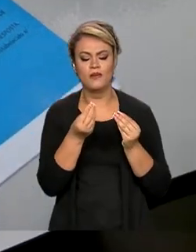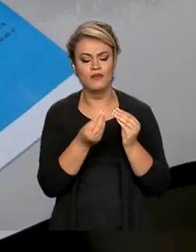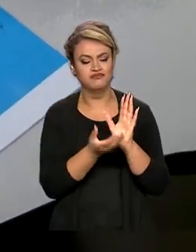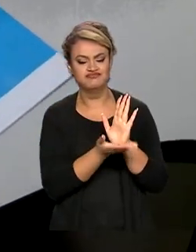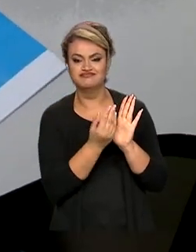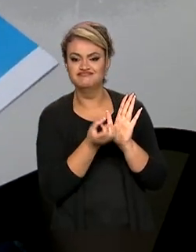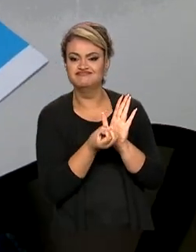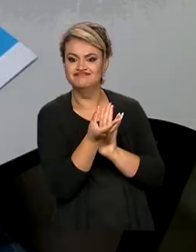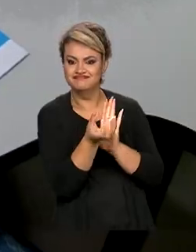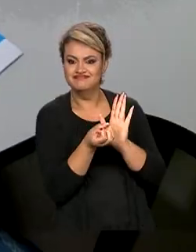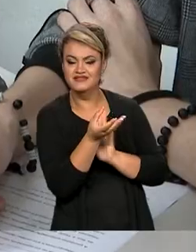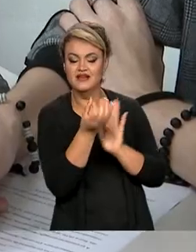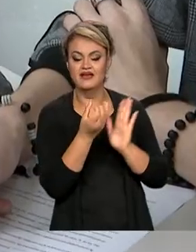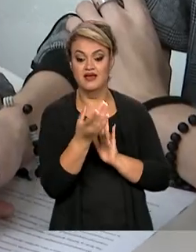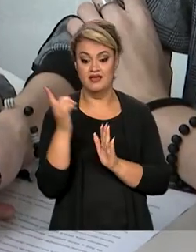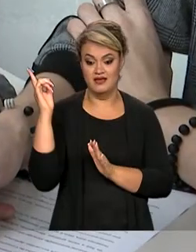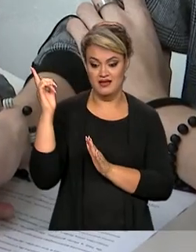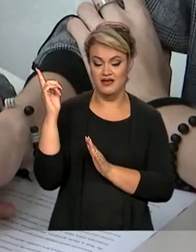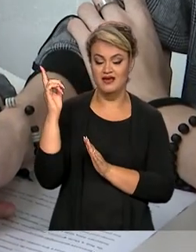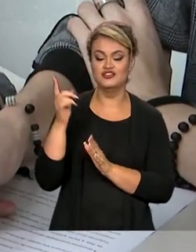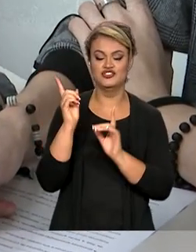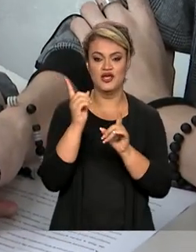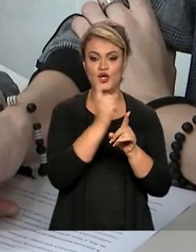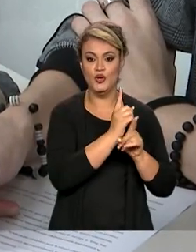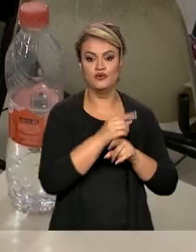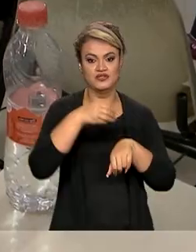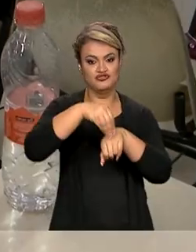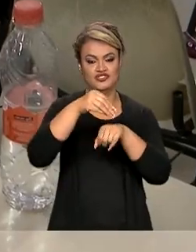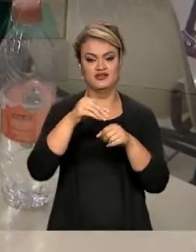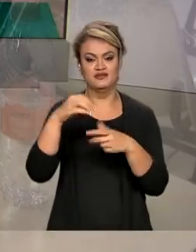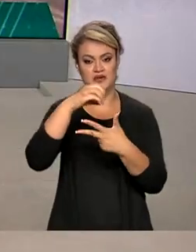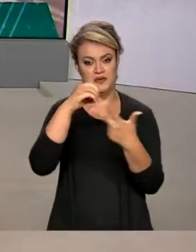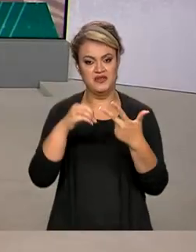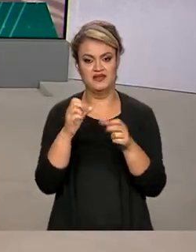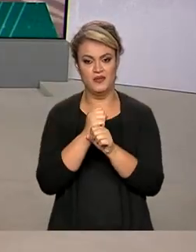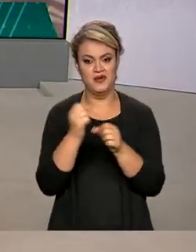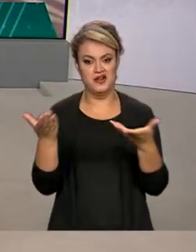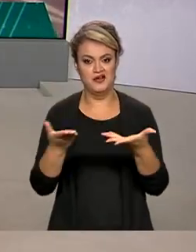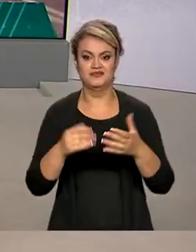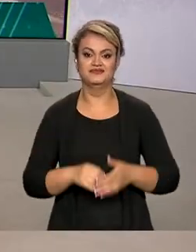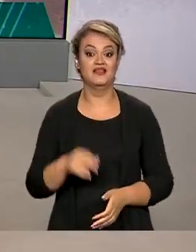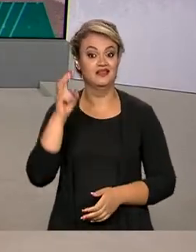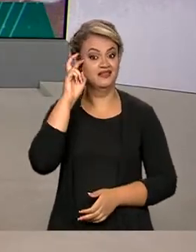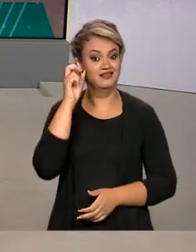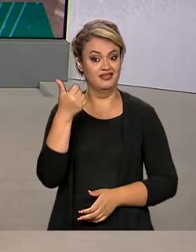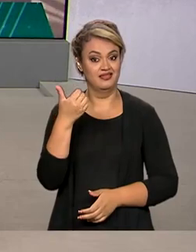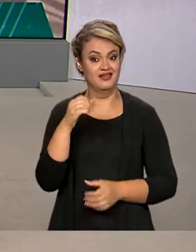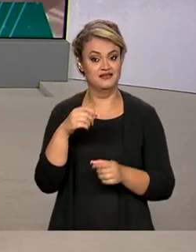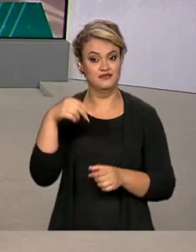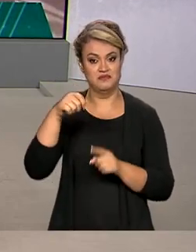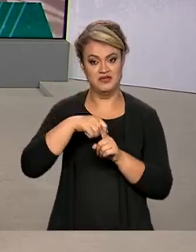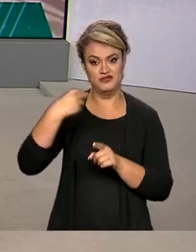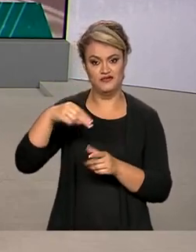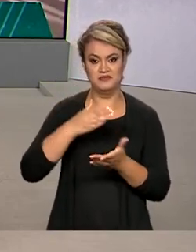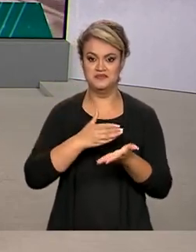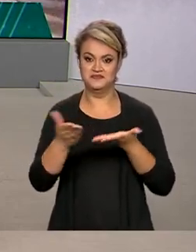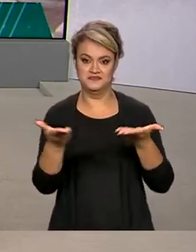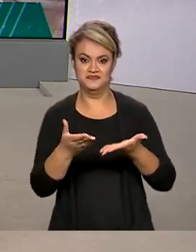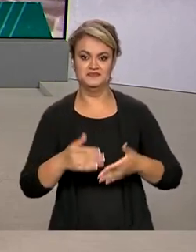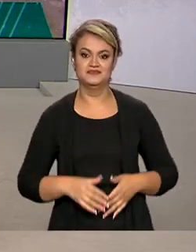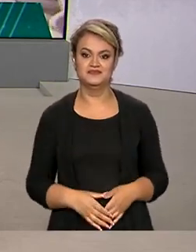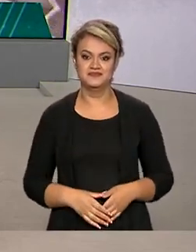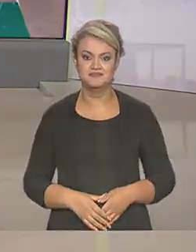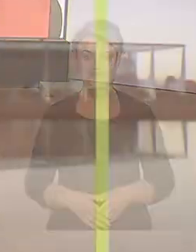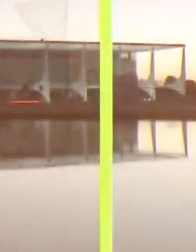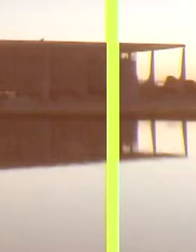redação do Enem 2022 já está disponível. Quinta-feira, 10 de novembro. O Brasil em Dia já